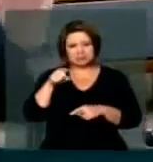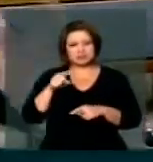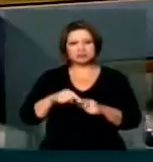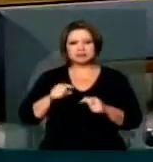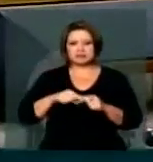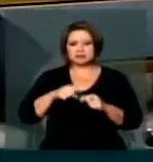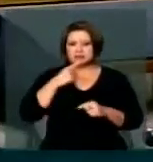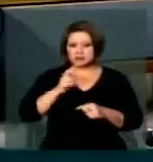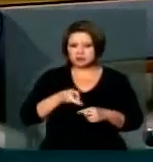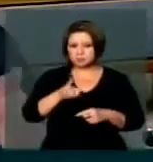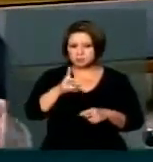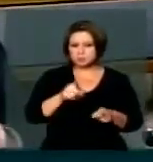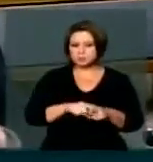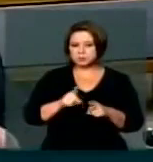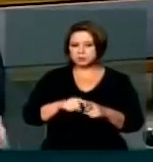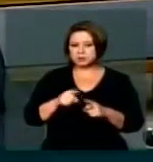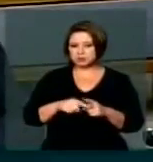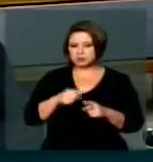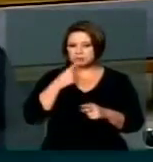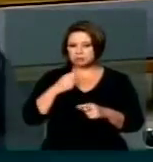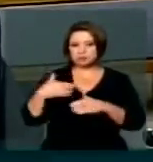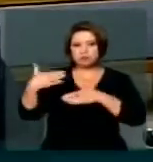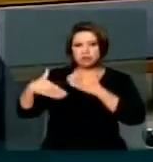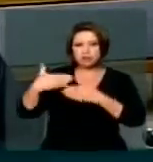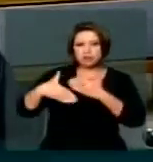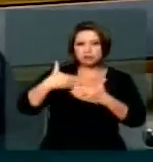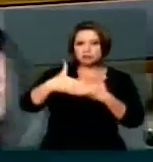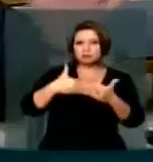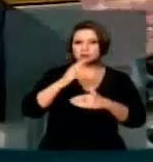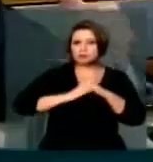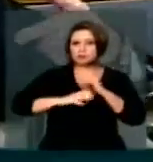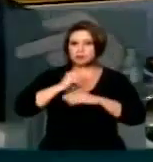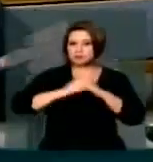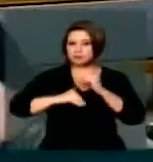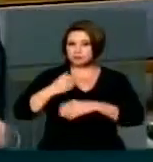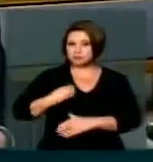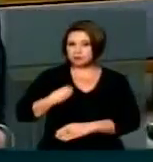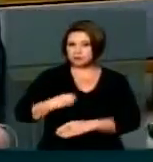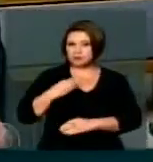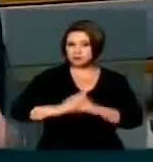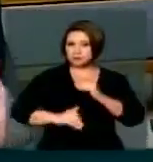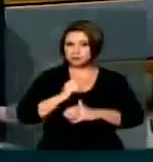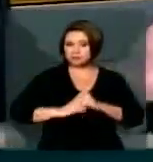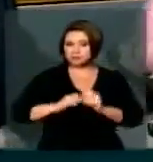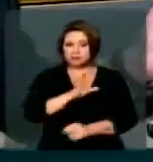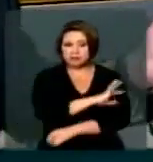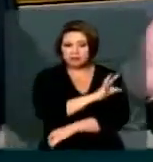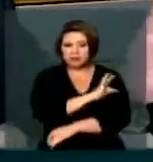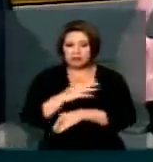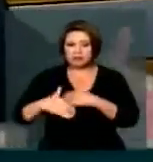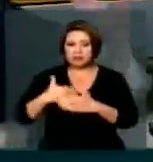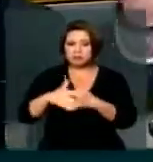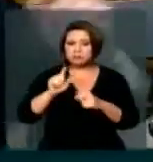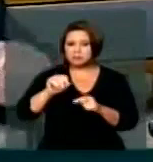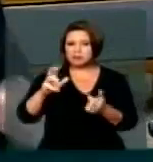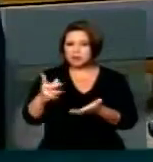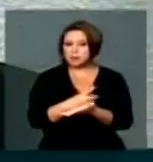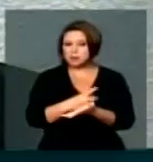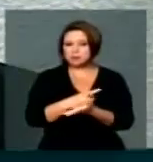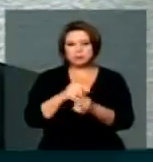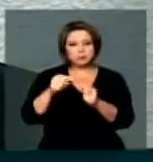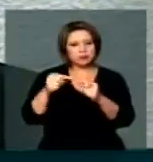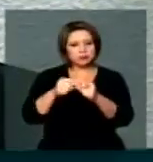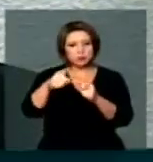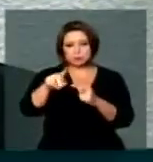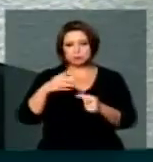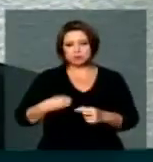carinho nisso E se vale a pena Vossa senhoria Comprometer uma trajetória Técnica e profissional Como a sua Que eu respeito Por causa de um episódio Que não lhe diz